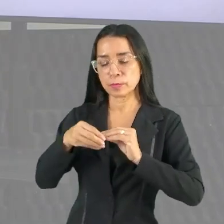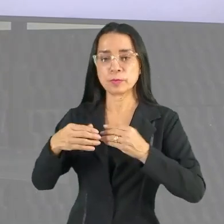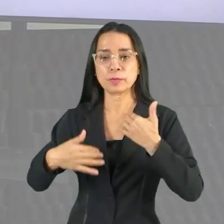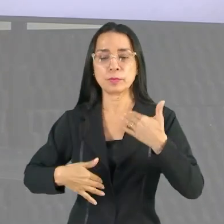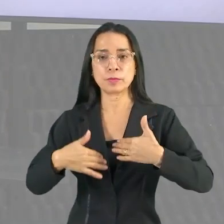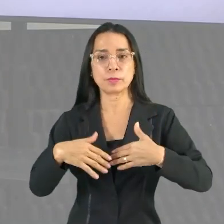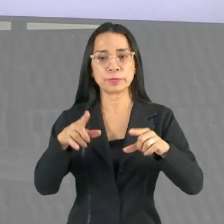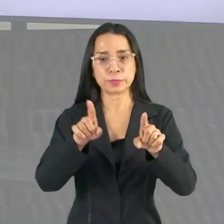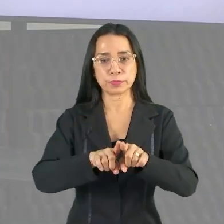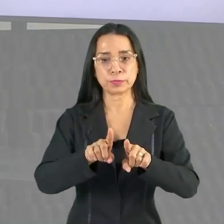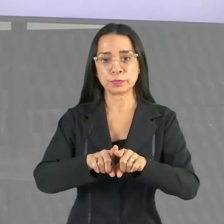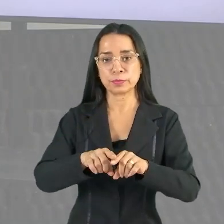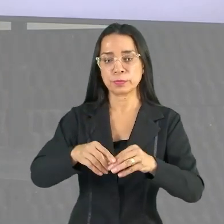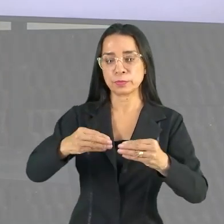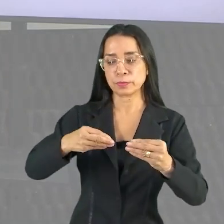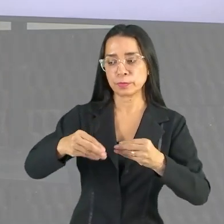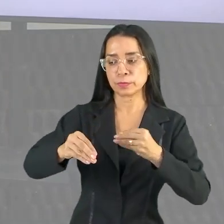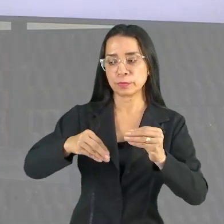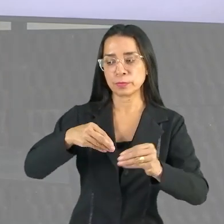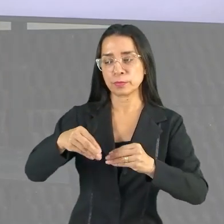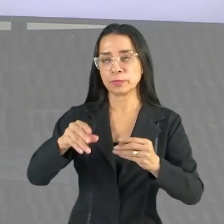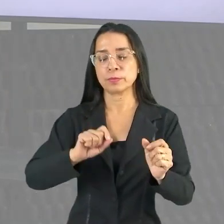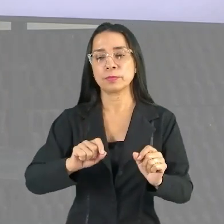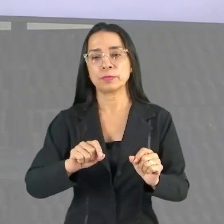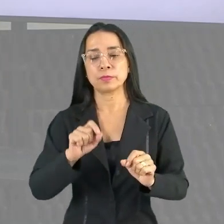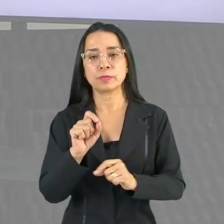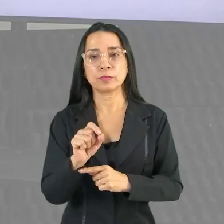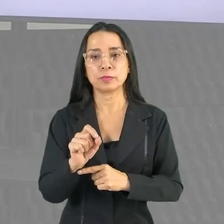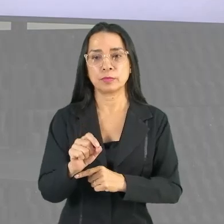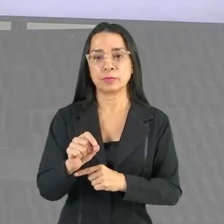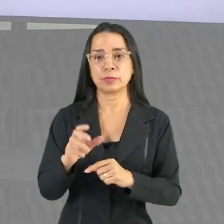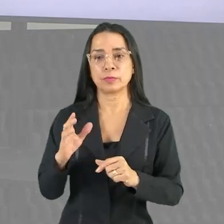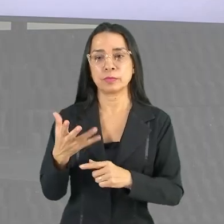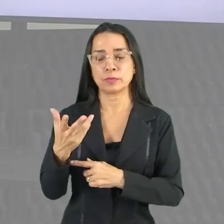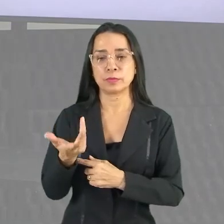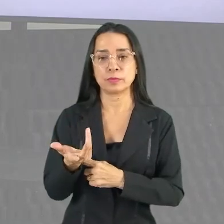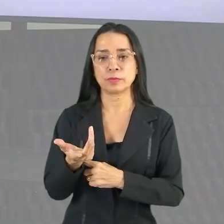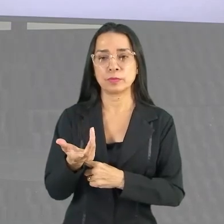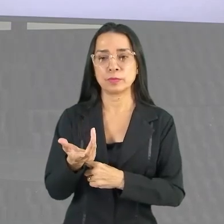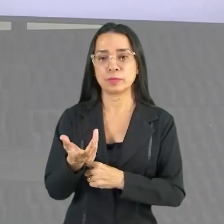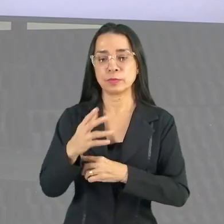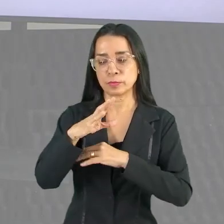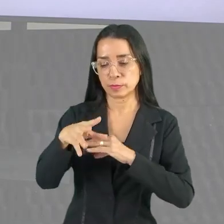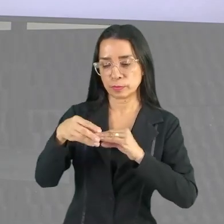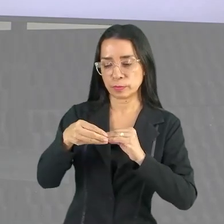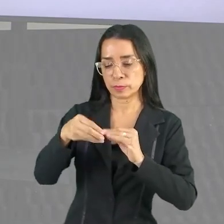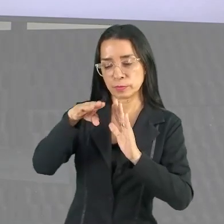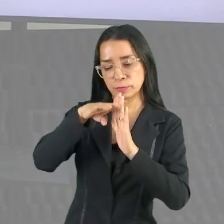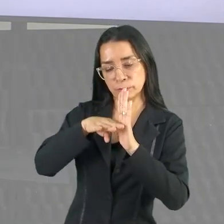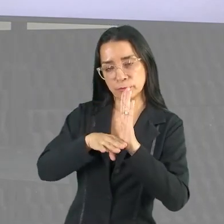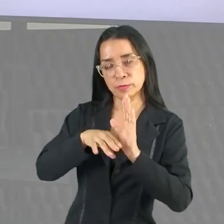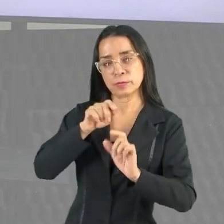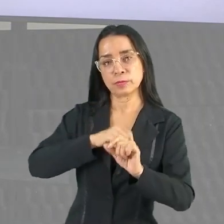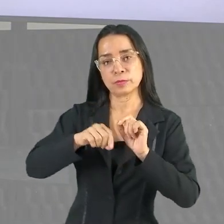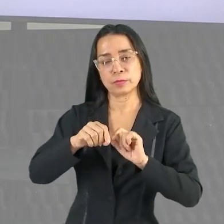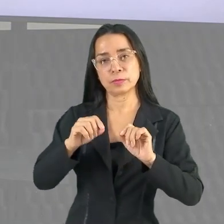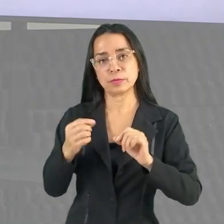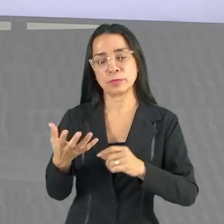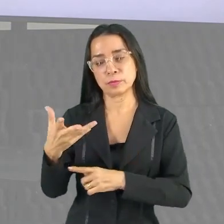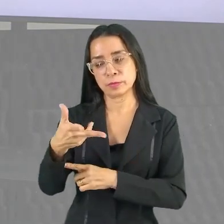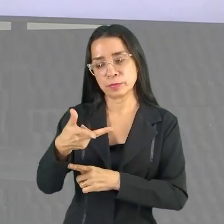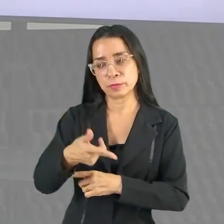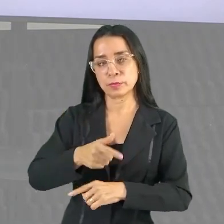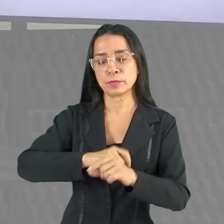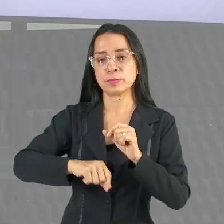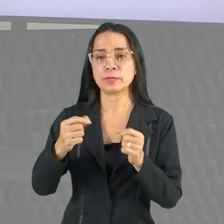e sua flexibilidade. Então, esses são os atributos, os componentes da aptidão física relacionada